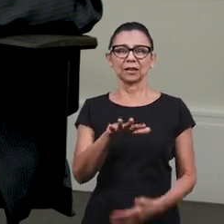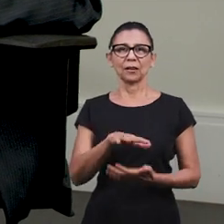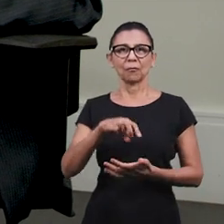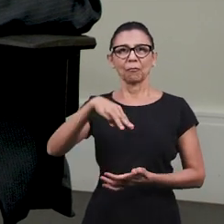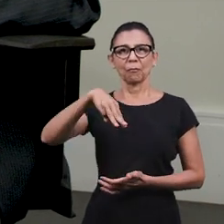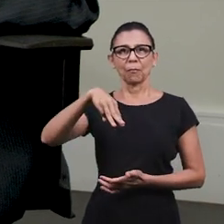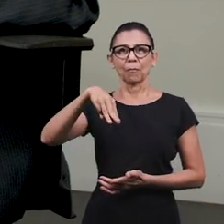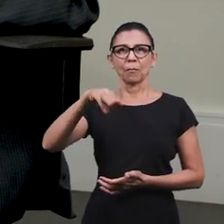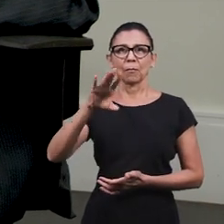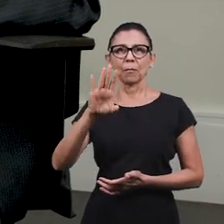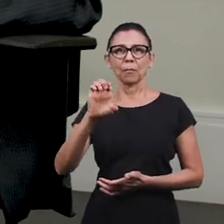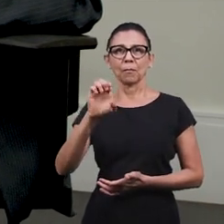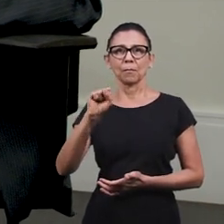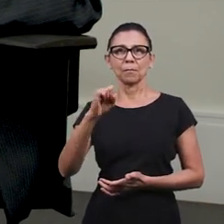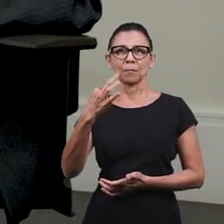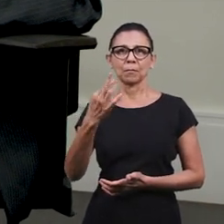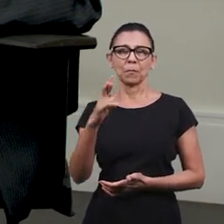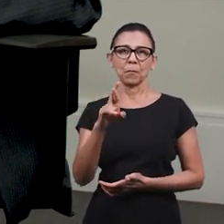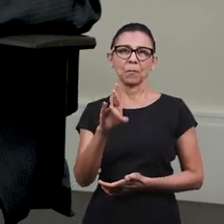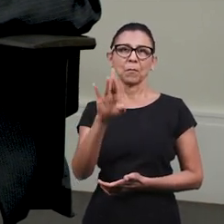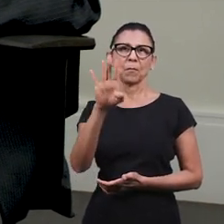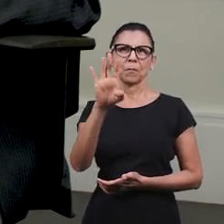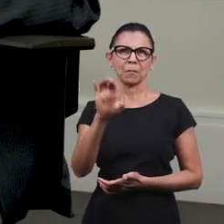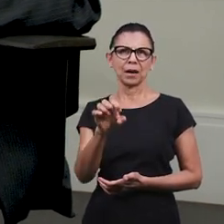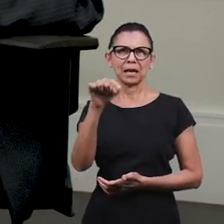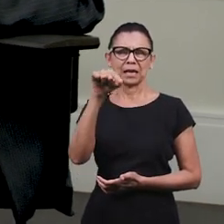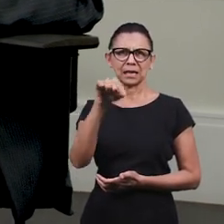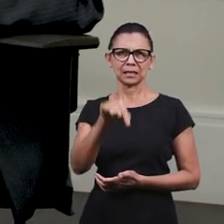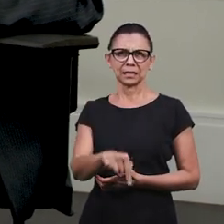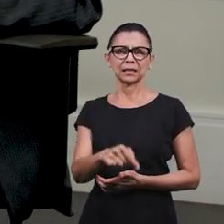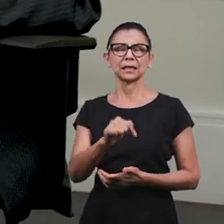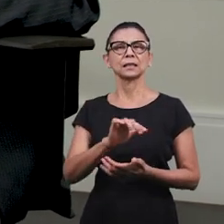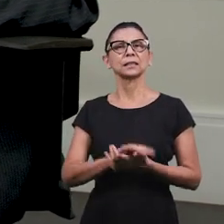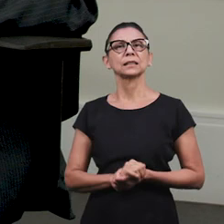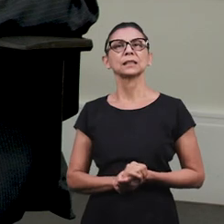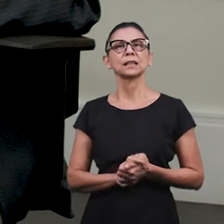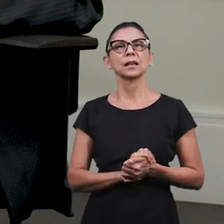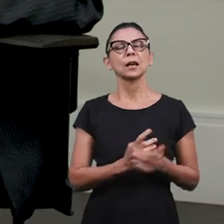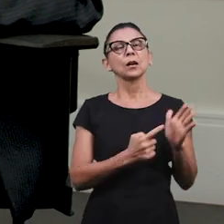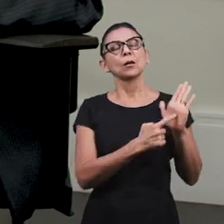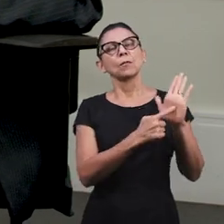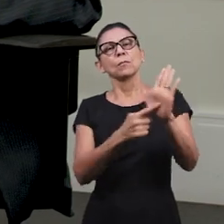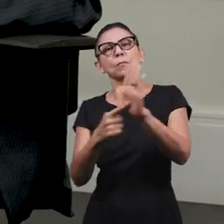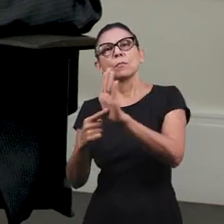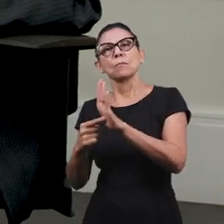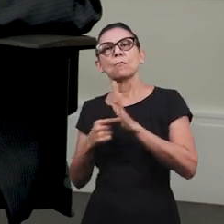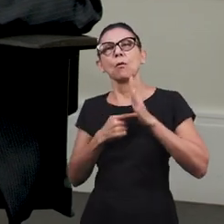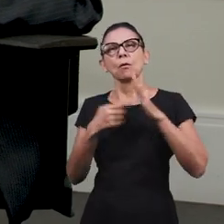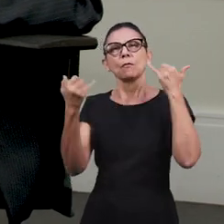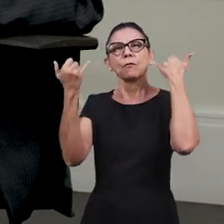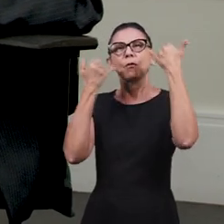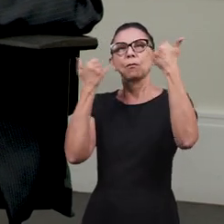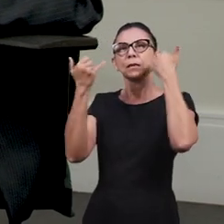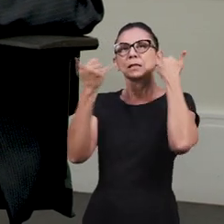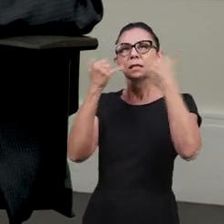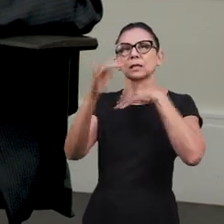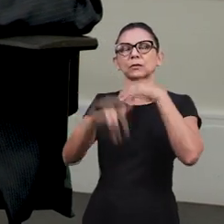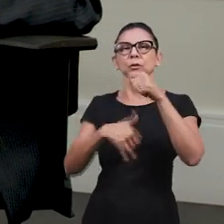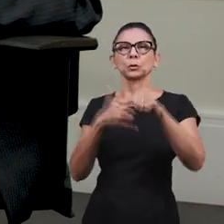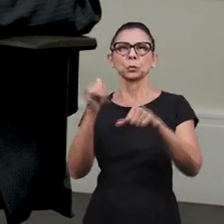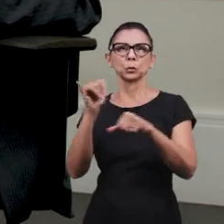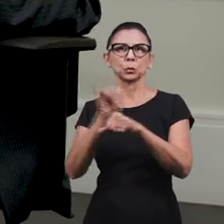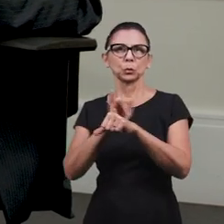Rádio e TV Web Manaim, de onde partem todas as imagens e informações, seja via satélite, seja via YouTube.